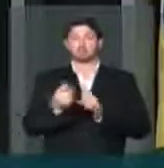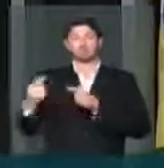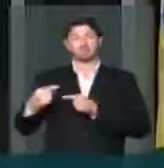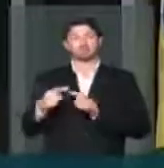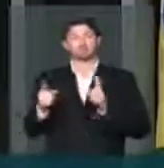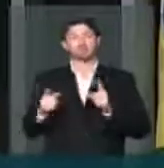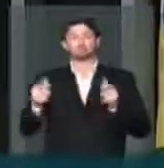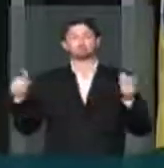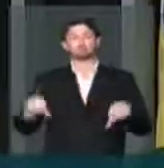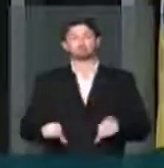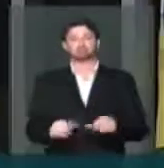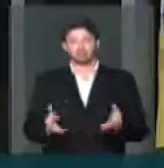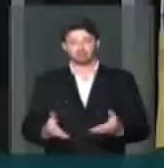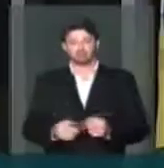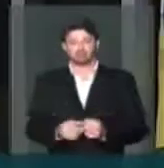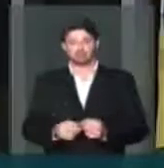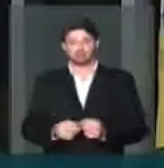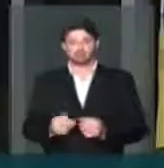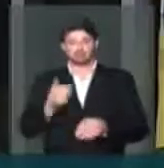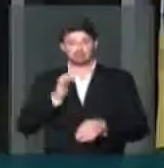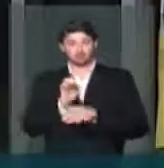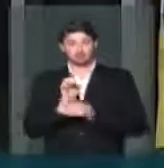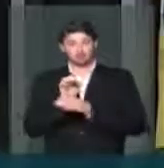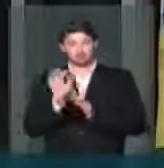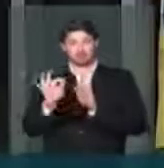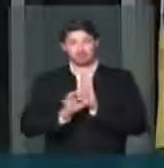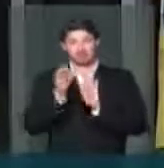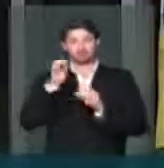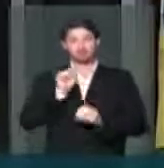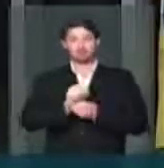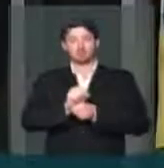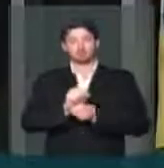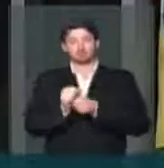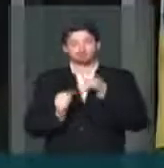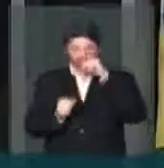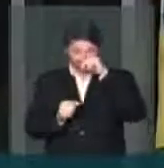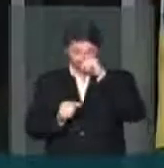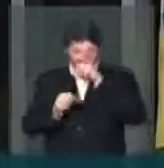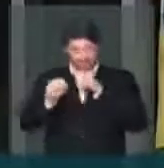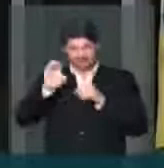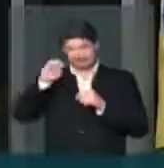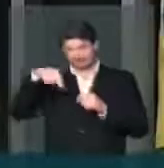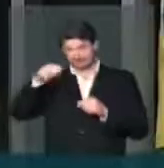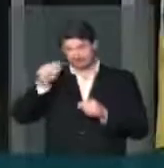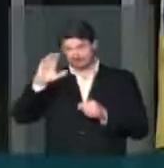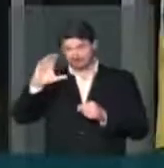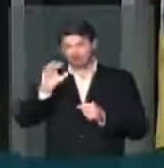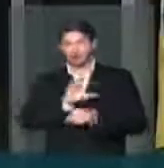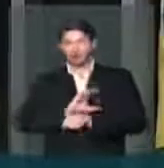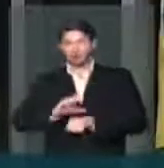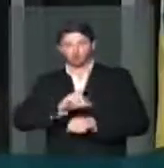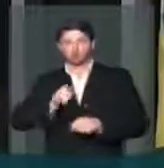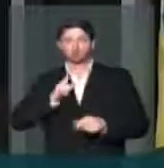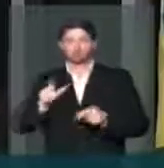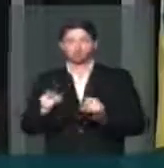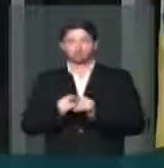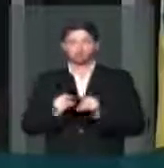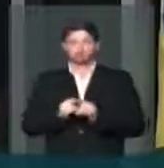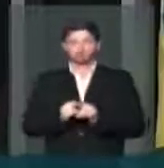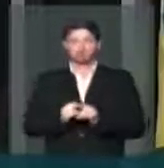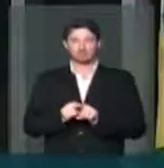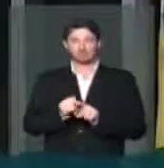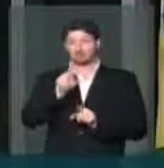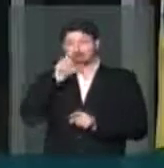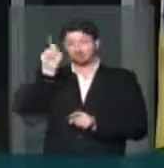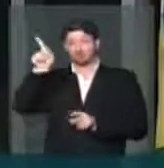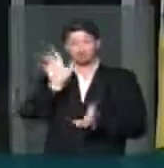Em meu estado, as matrículas já estão suspensas. O Senac, que fazia cursos em grande escala